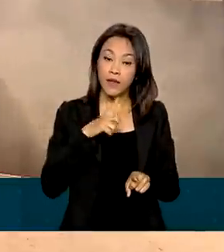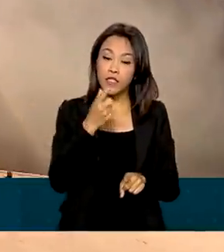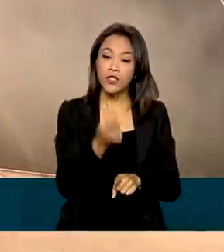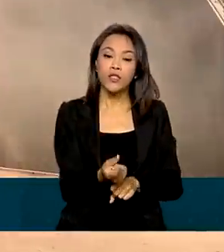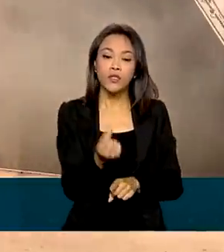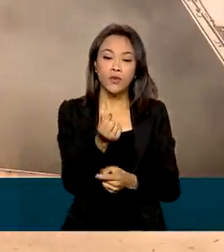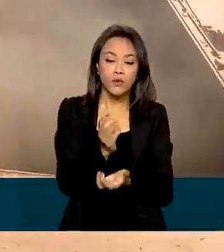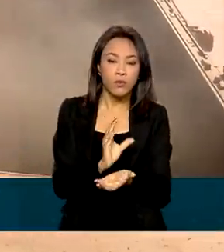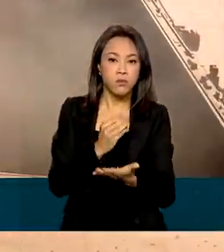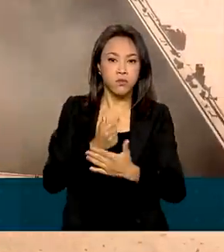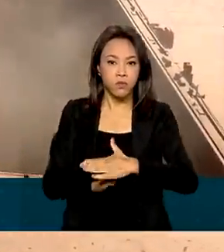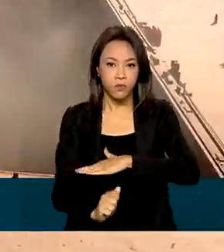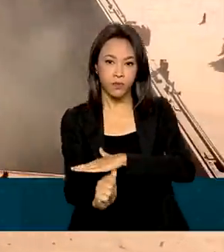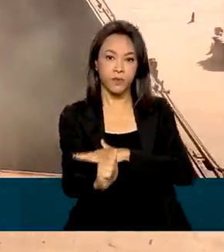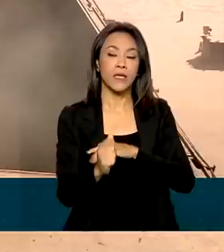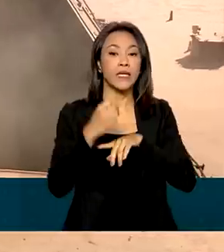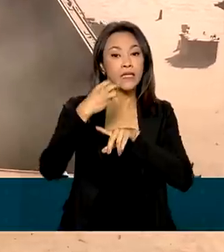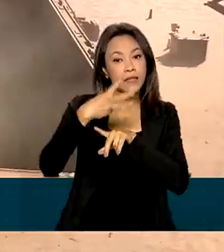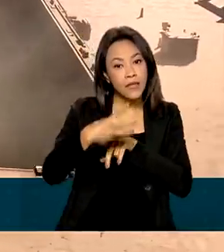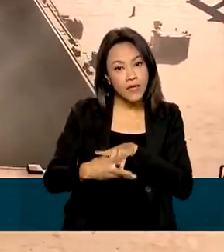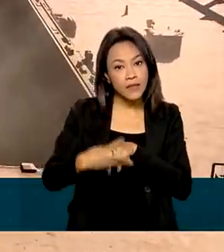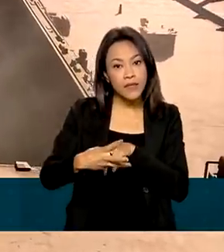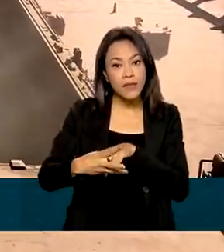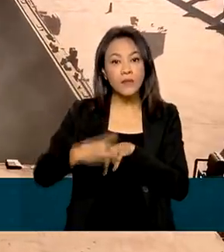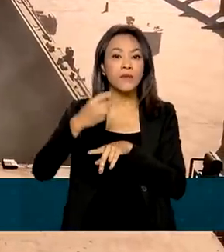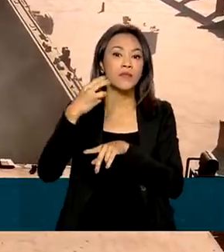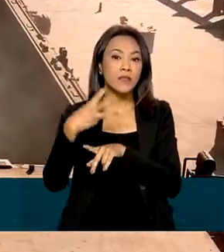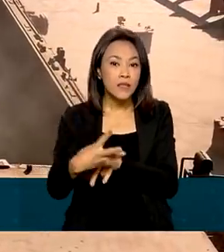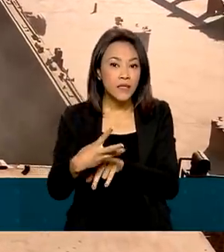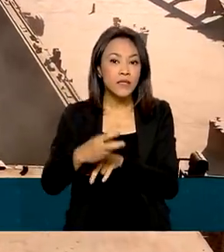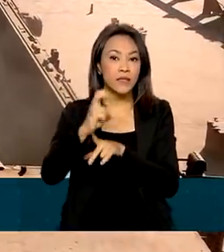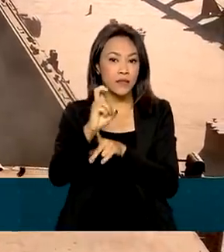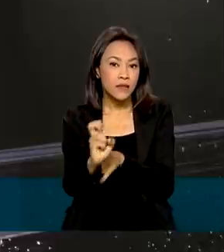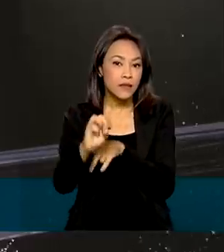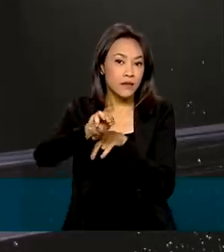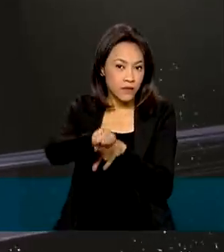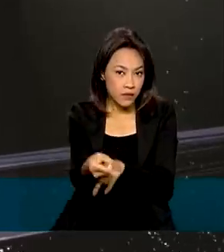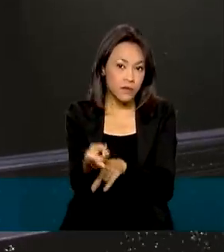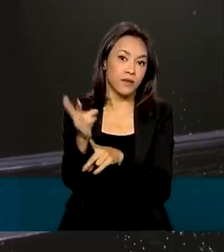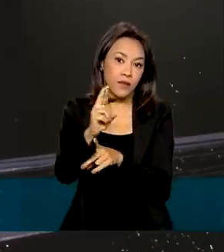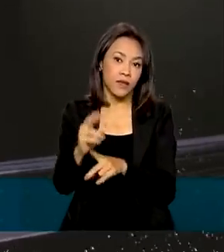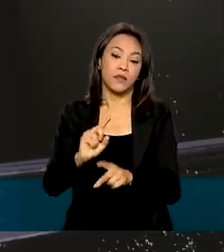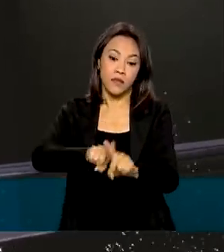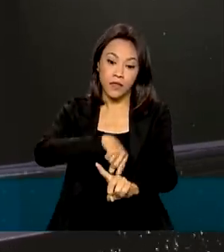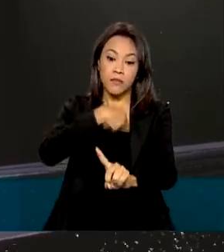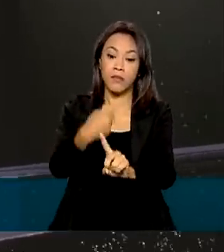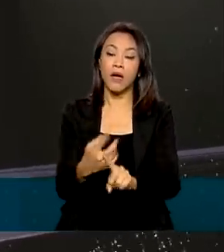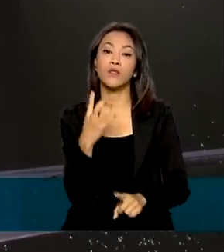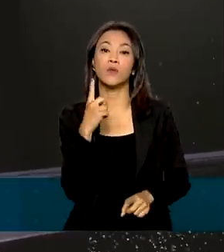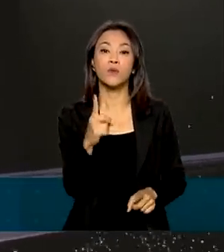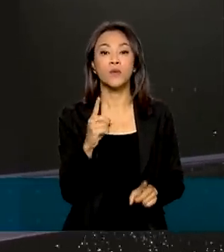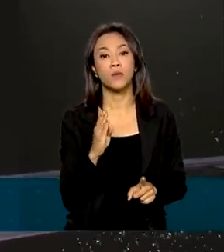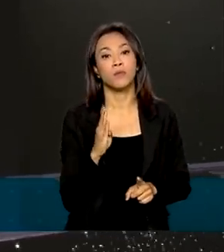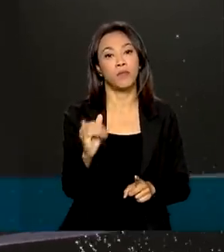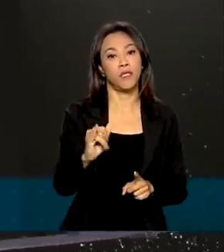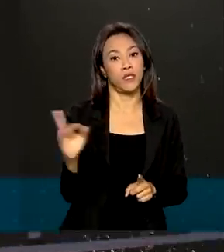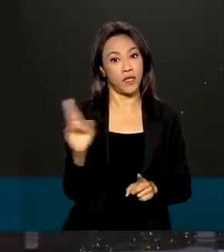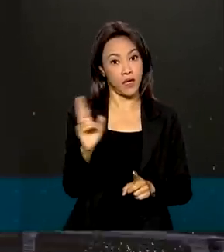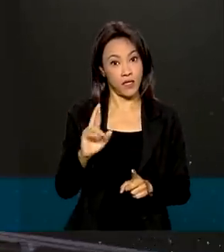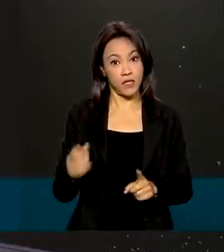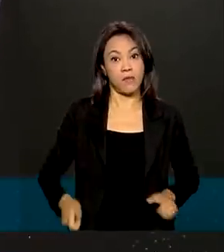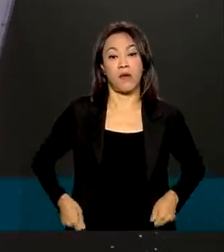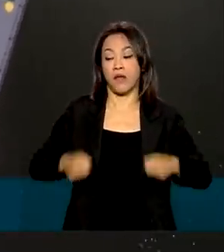de quase 335 milhões de reais e mais um bilhão de reais para custeio de